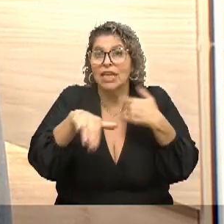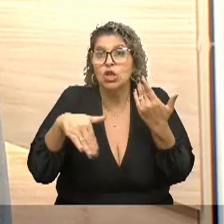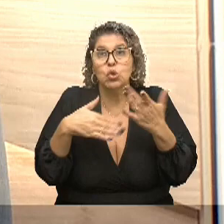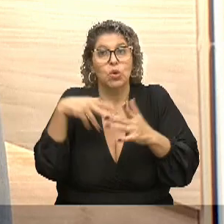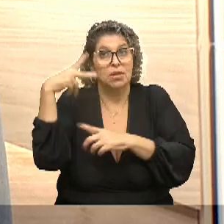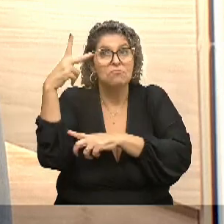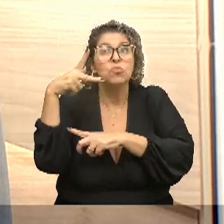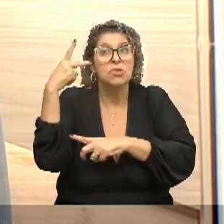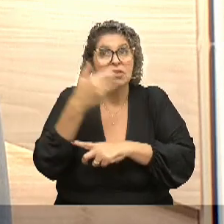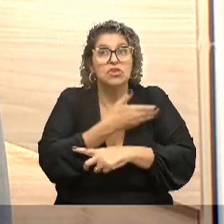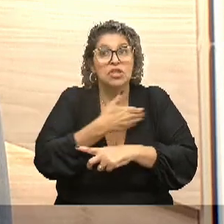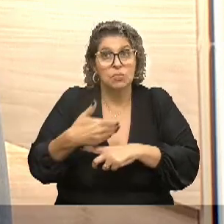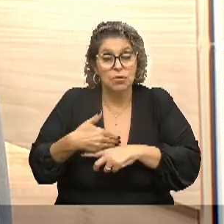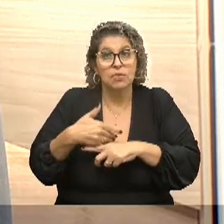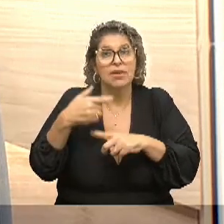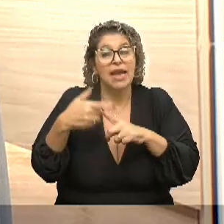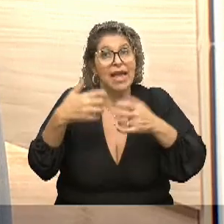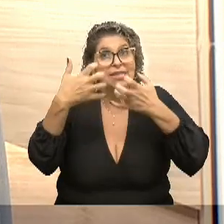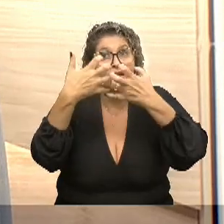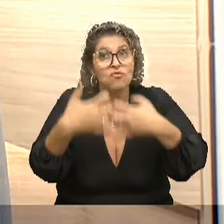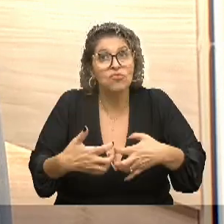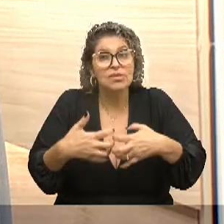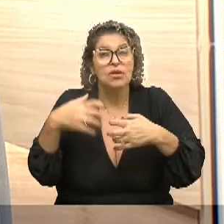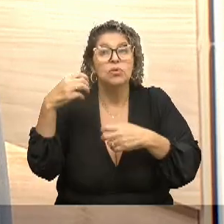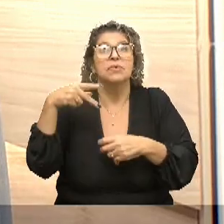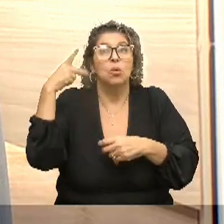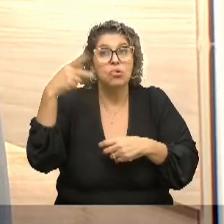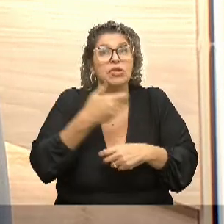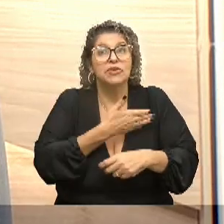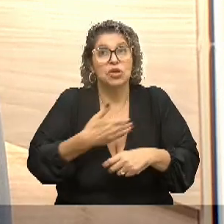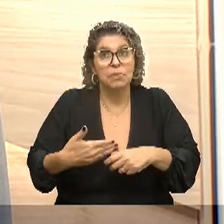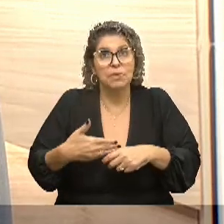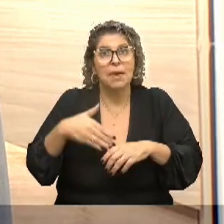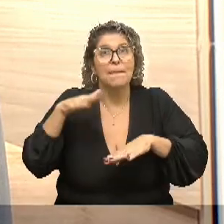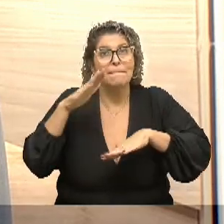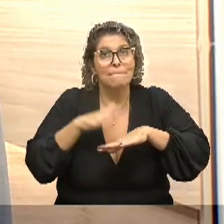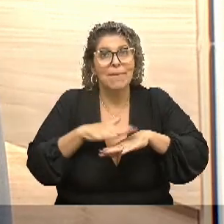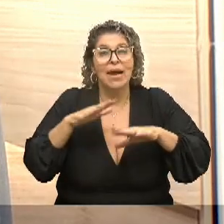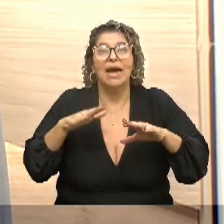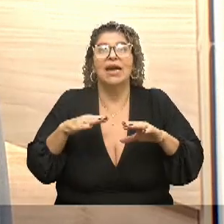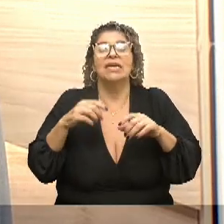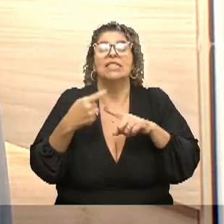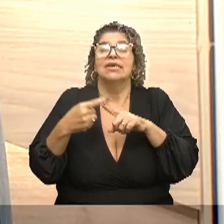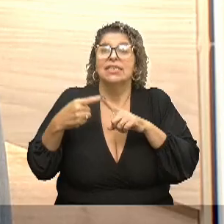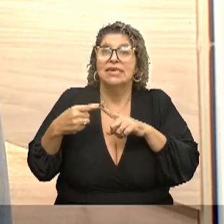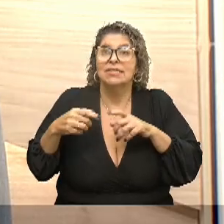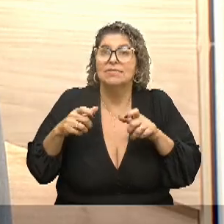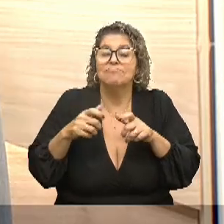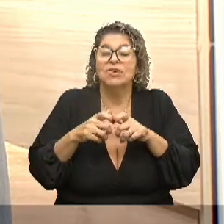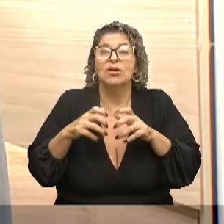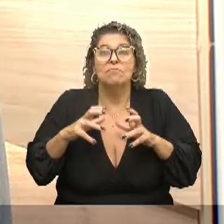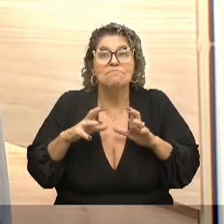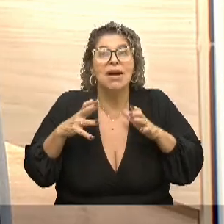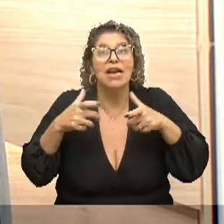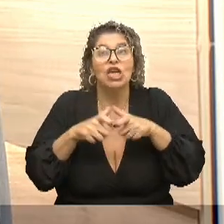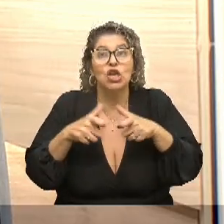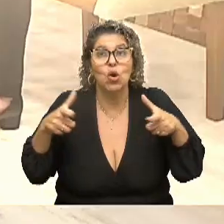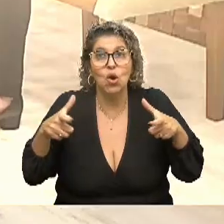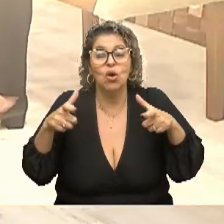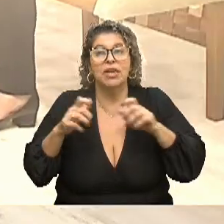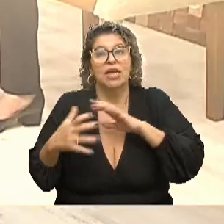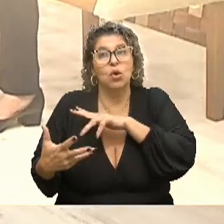as políticas públicas, porque essa é a função da política pública, né? Quanto mais universal é essa política, mais efetiva ela se torna.